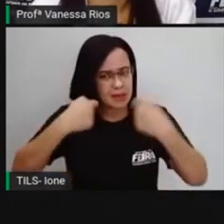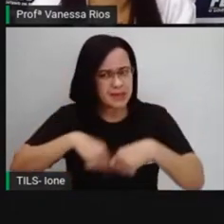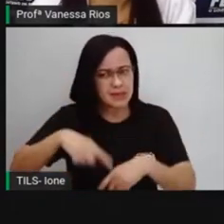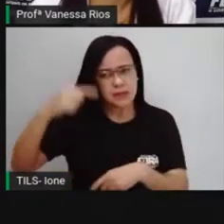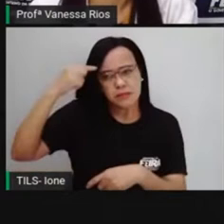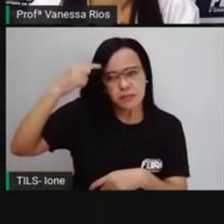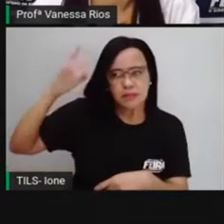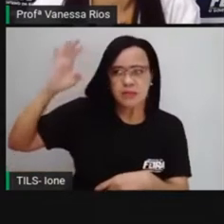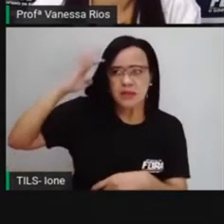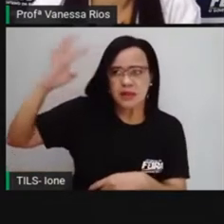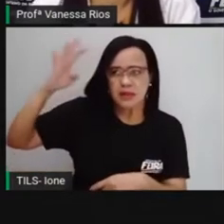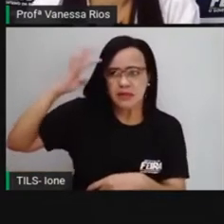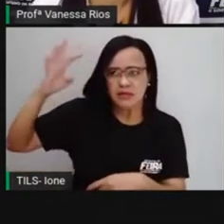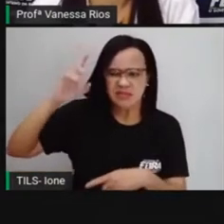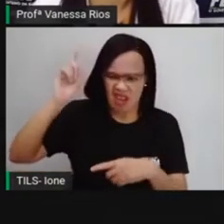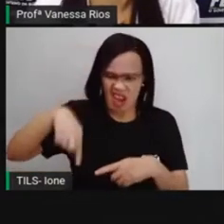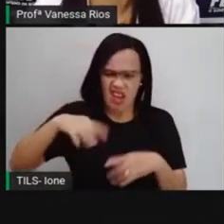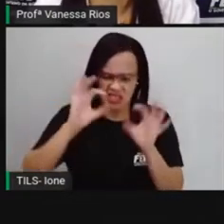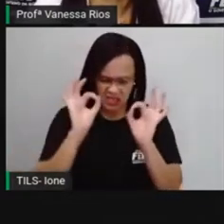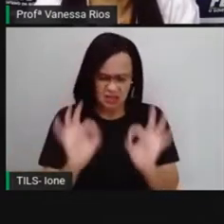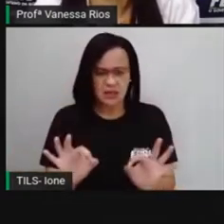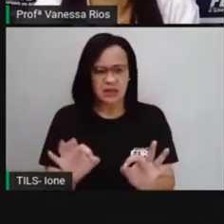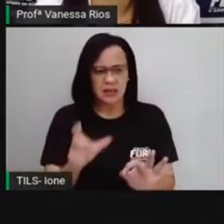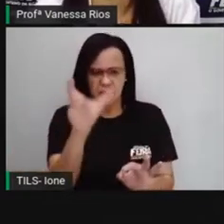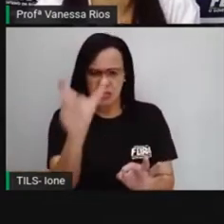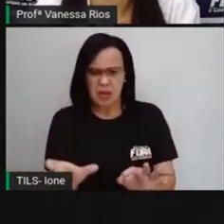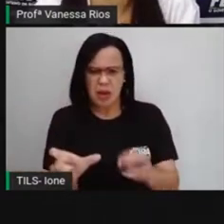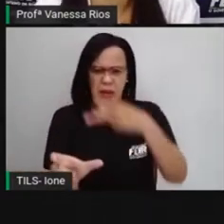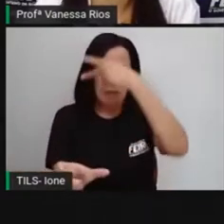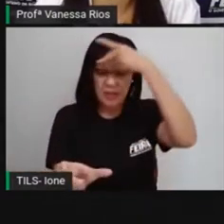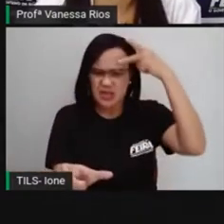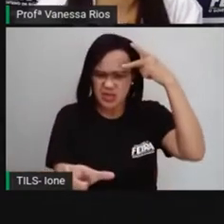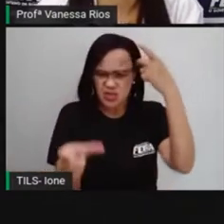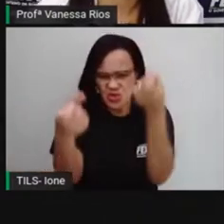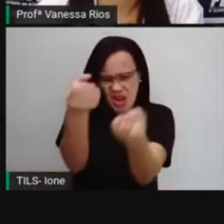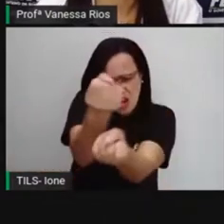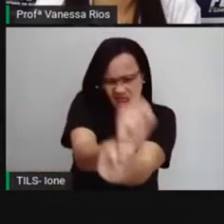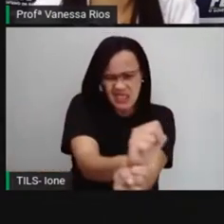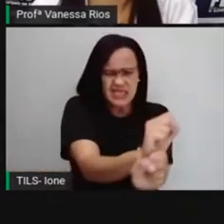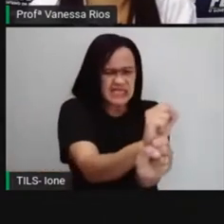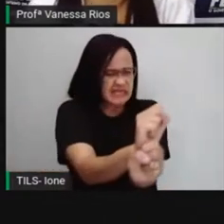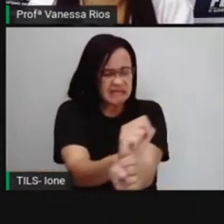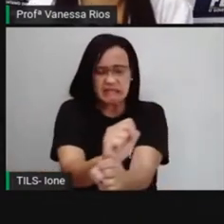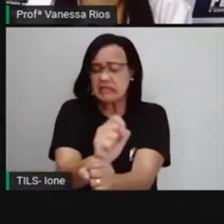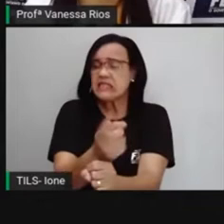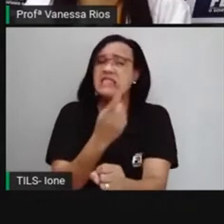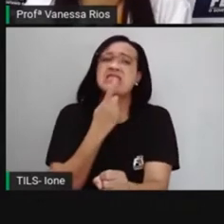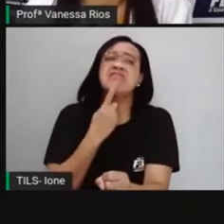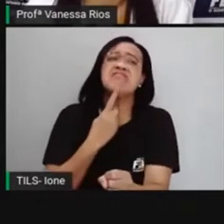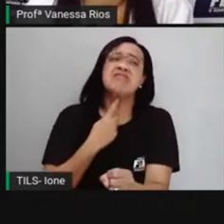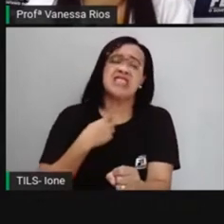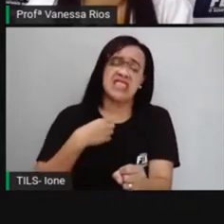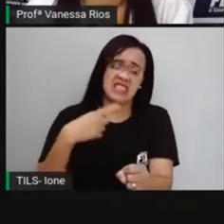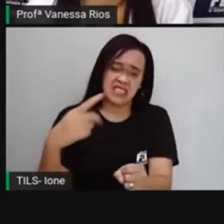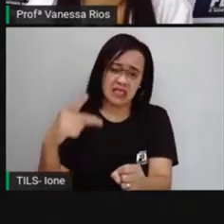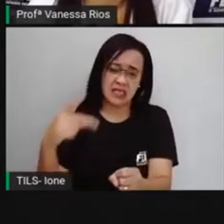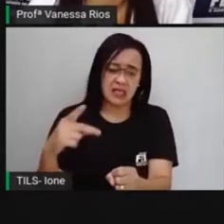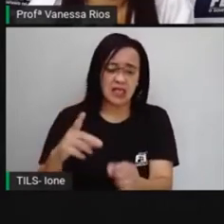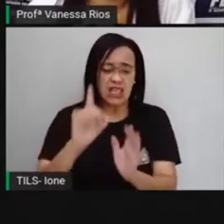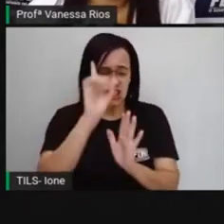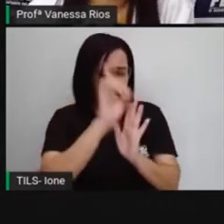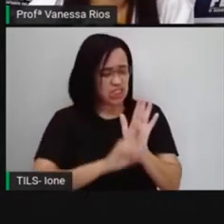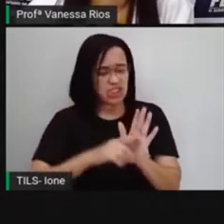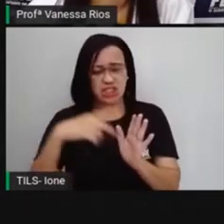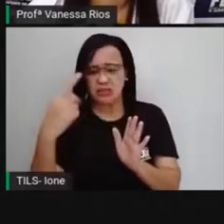é certo. Quando a gente pensa aí em direitos humanos, quando a gente pensa aí em igualdade, em respeito a quem está a nossa